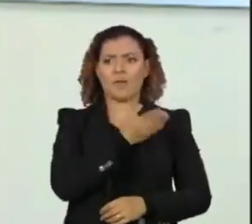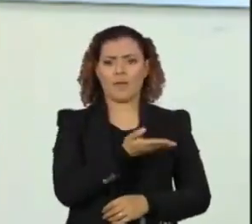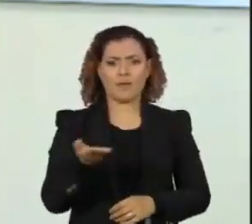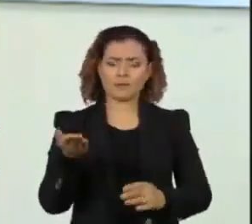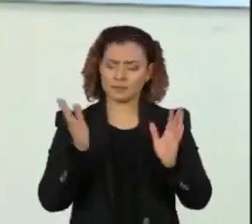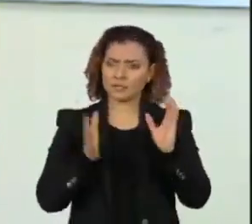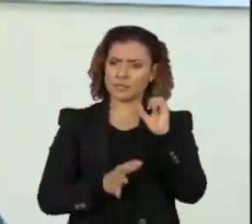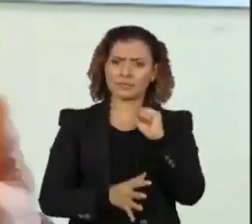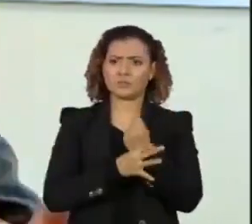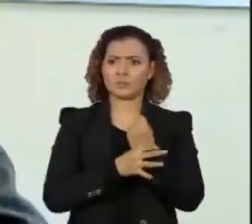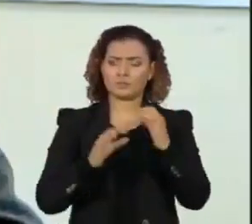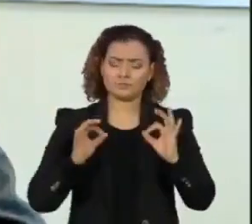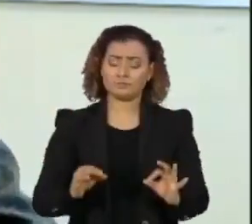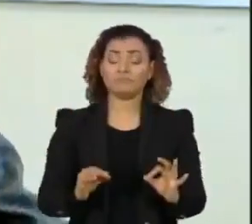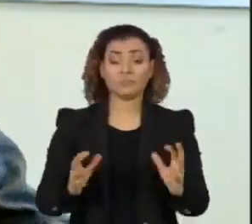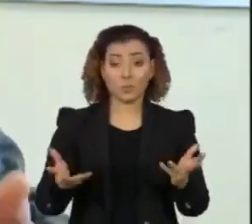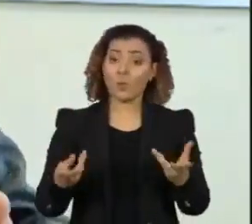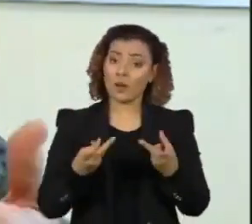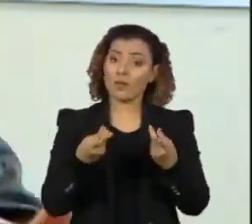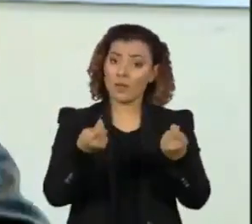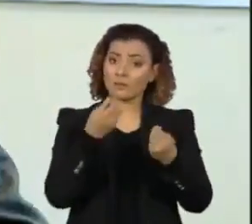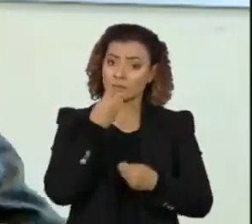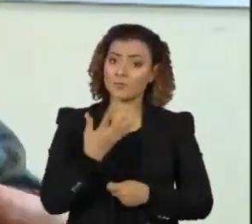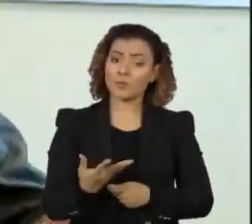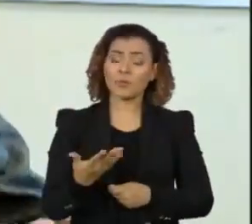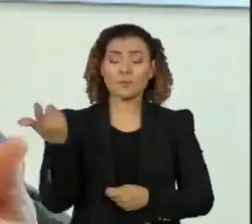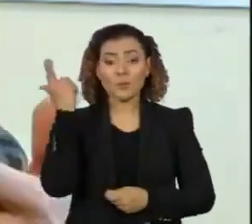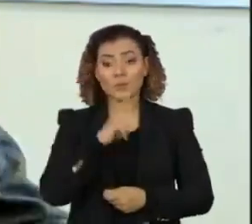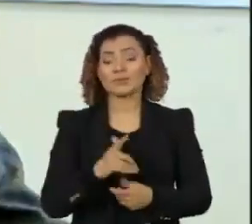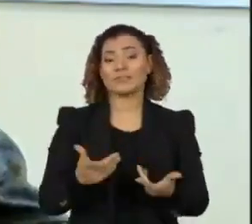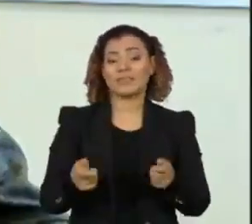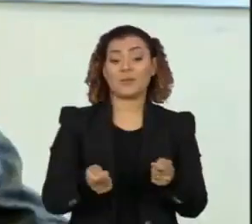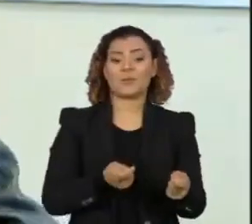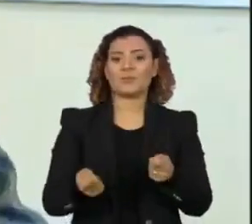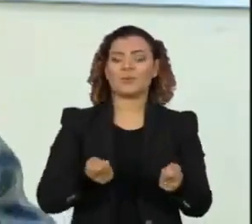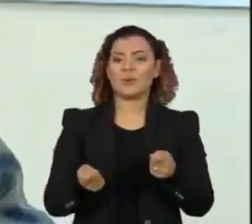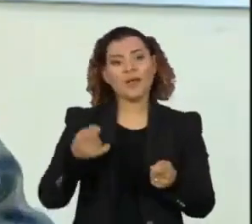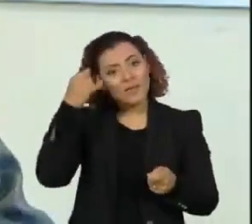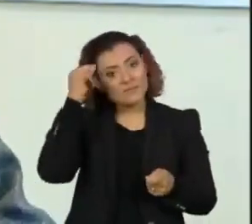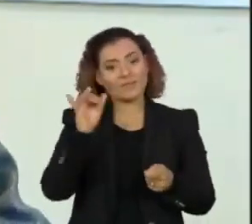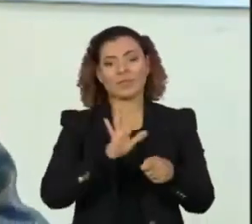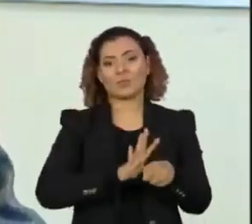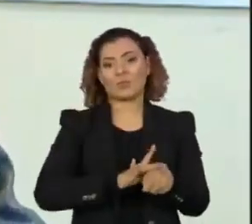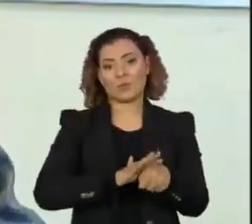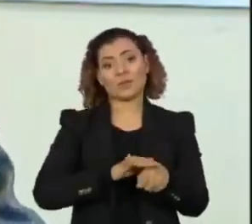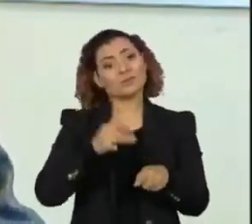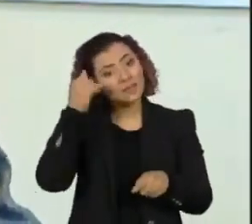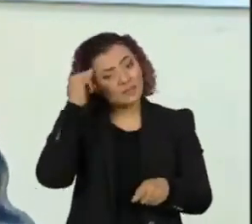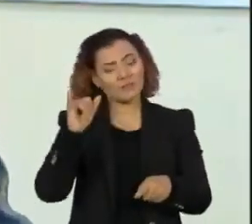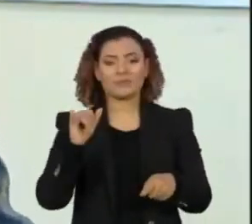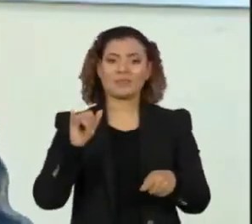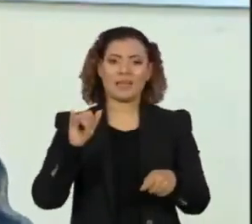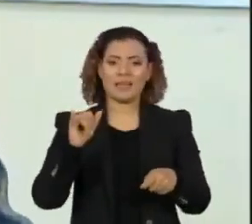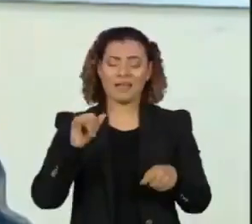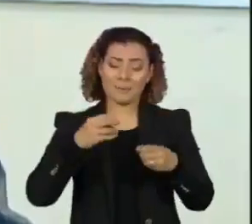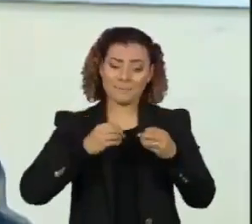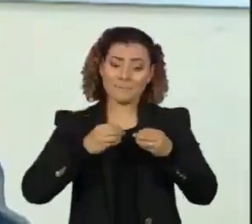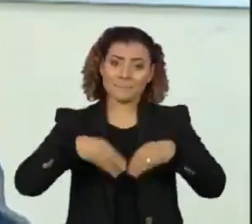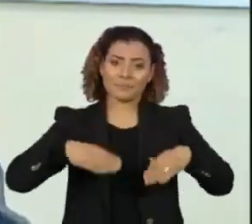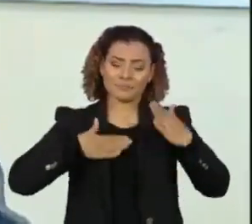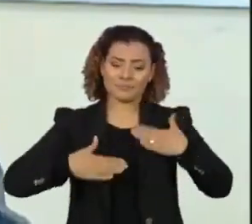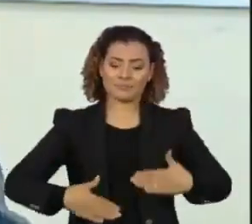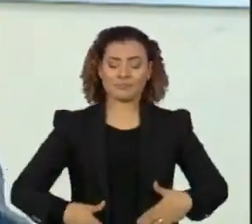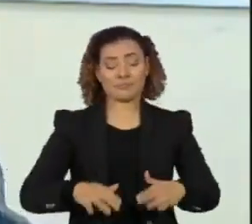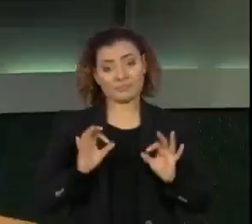bastante seguras e eficazes para diminuir e minimizar as complicações associadas à